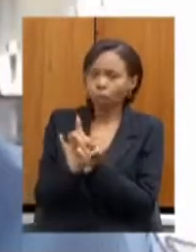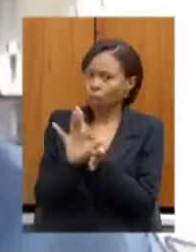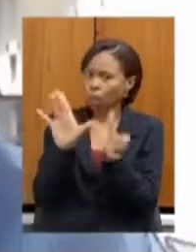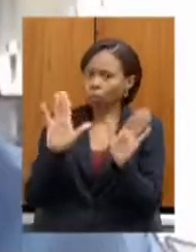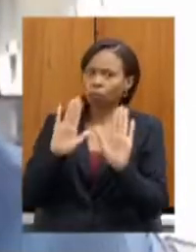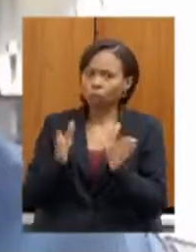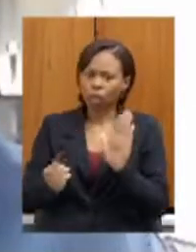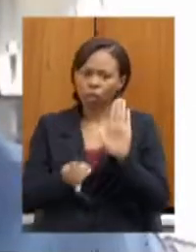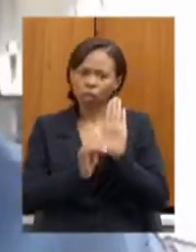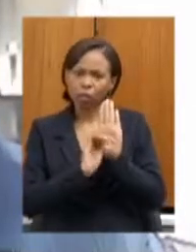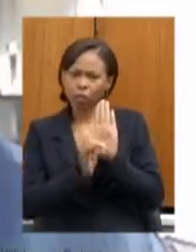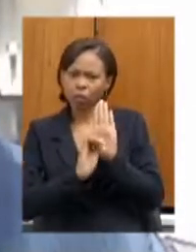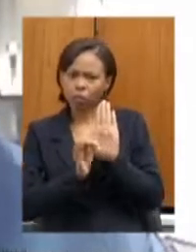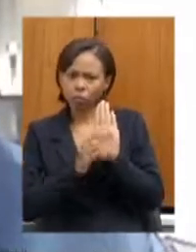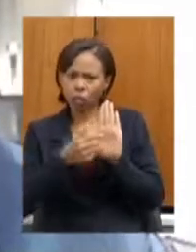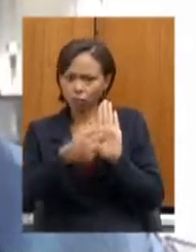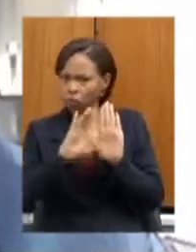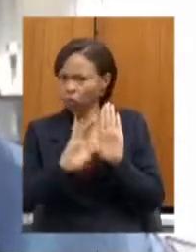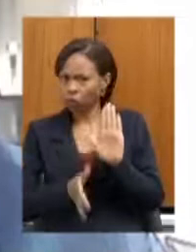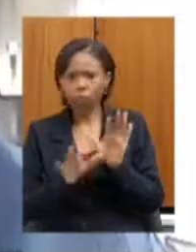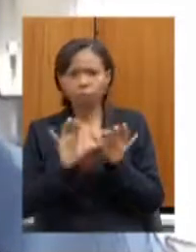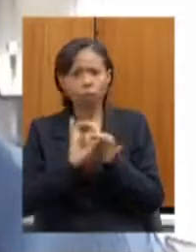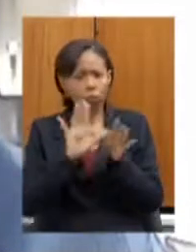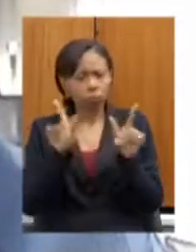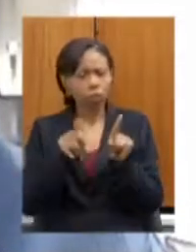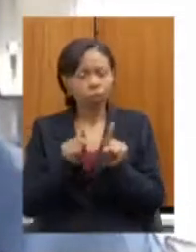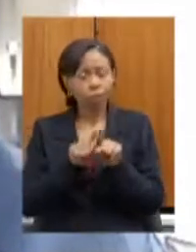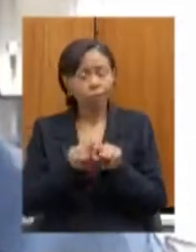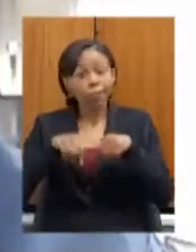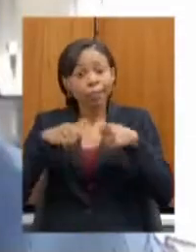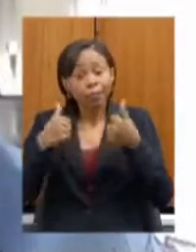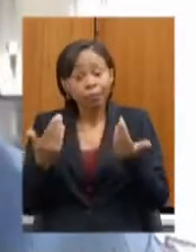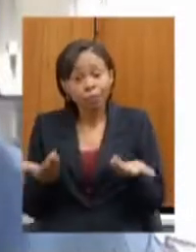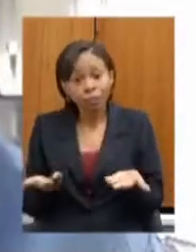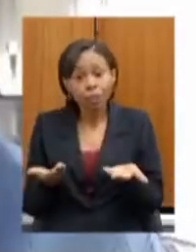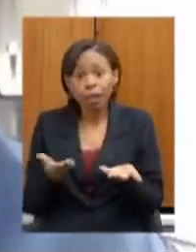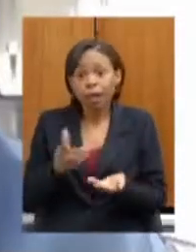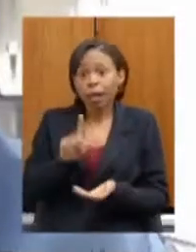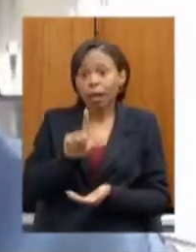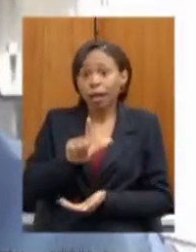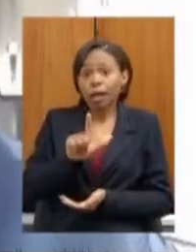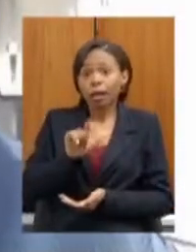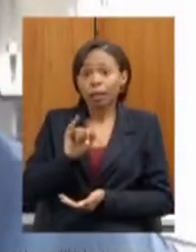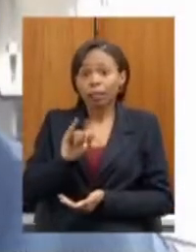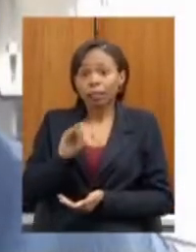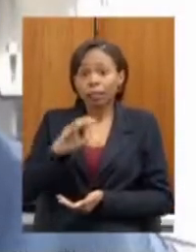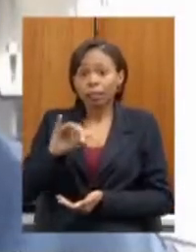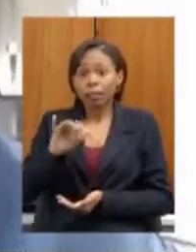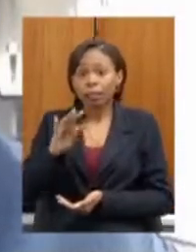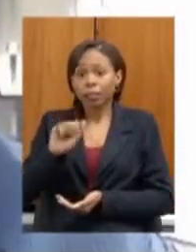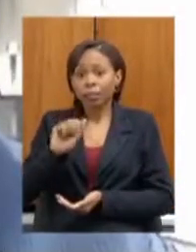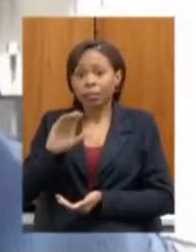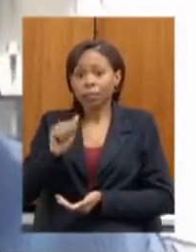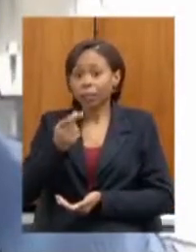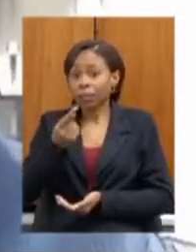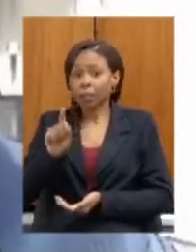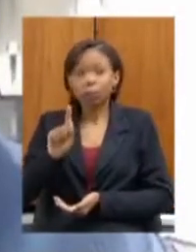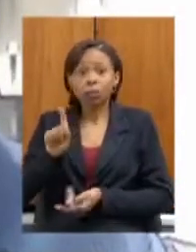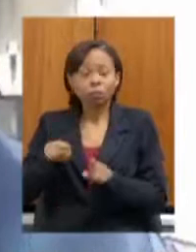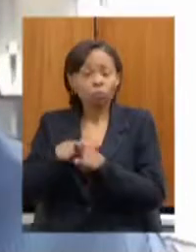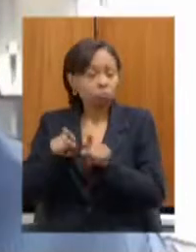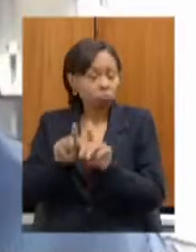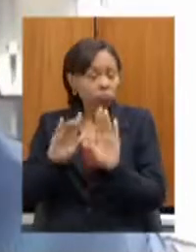rodou e a licitação também já foi concluída. Eu gostaria de saber, secretário, por que